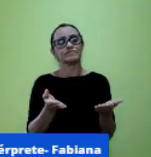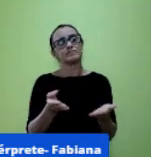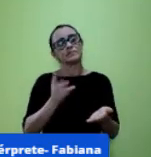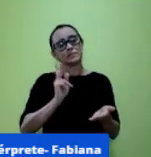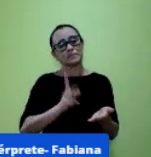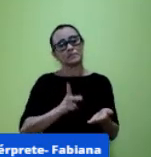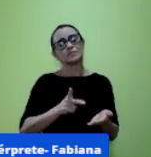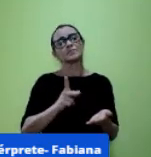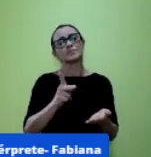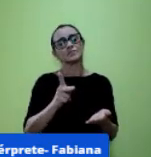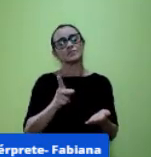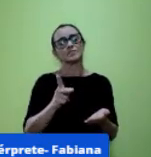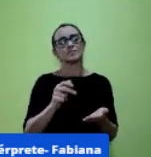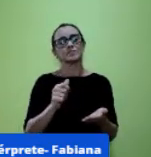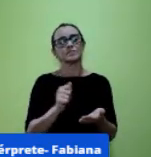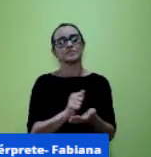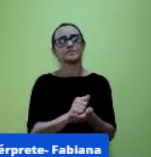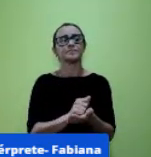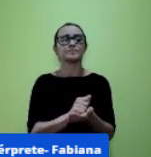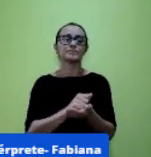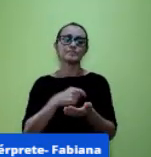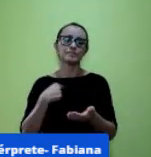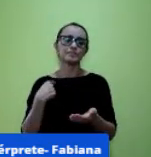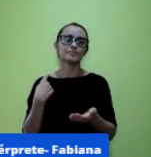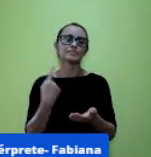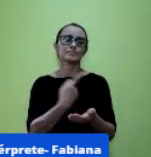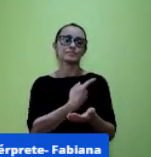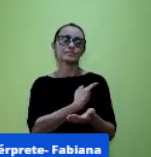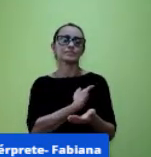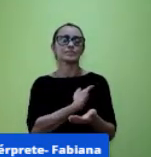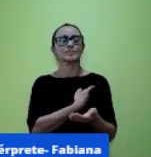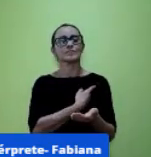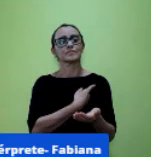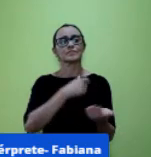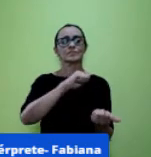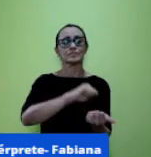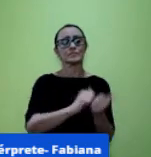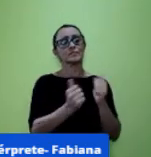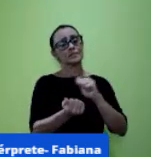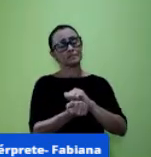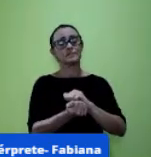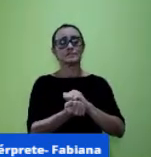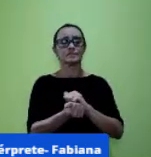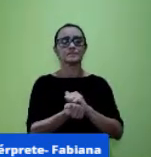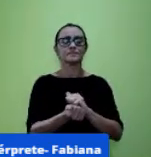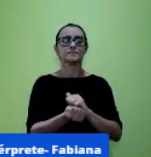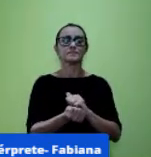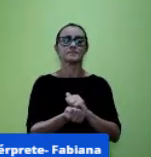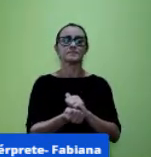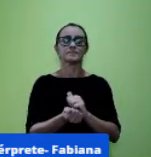e estamos todos nos adaptando todos nos adaptando